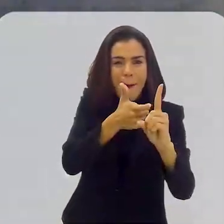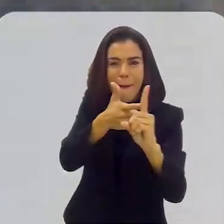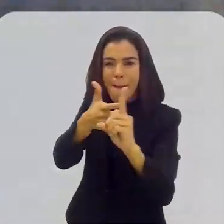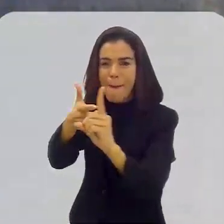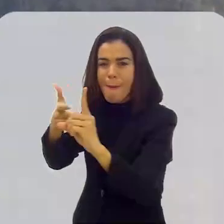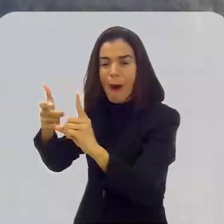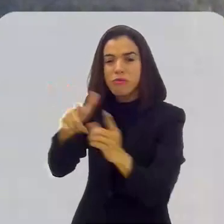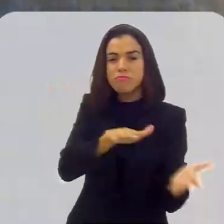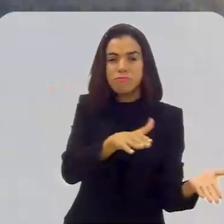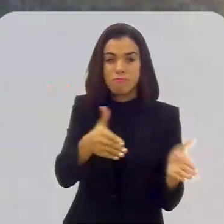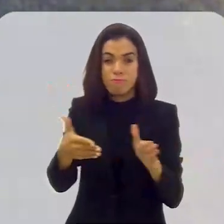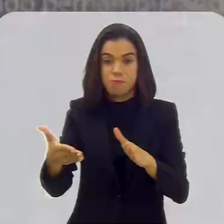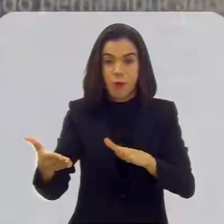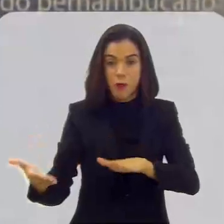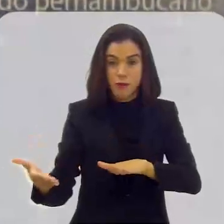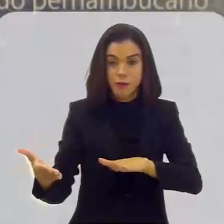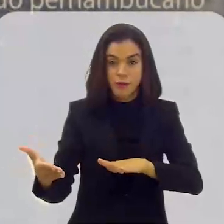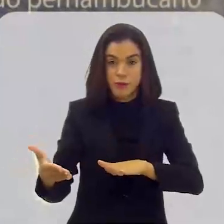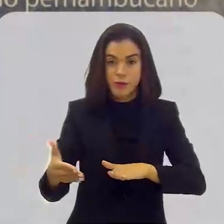Assassinato e morte